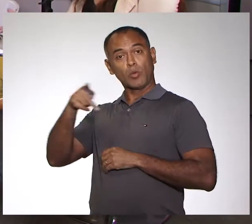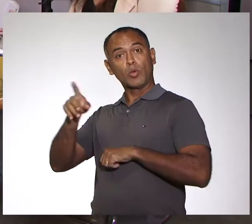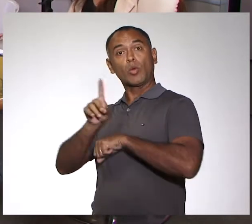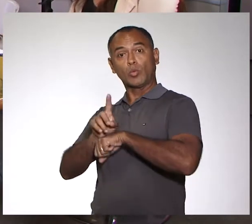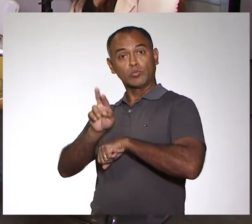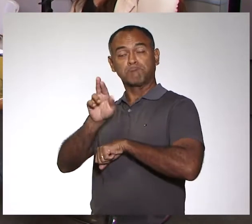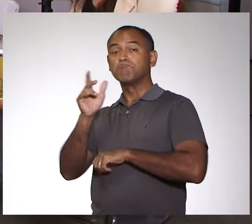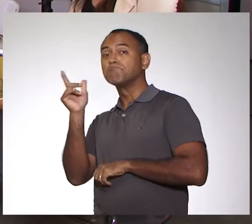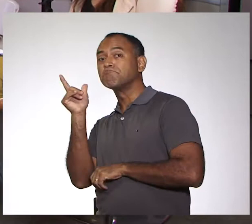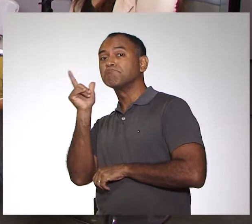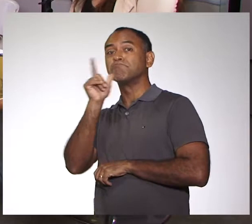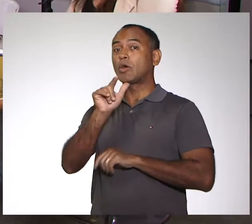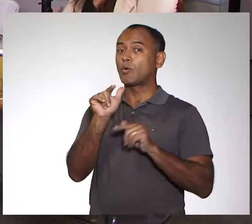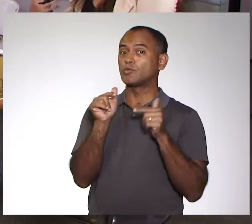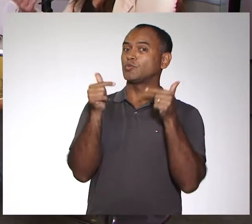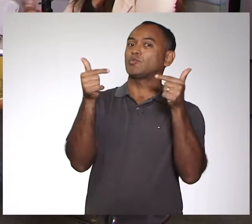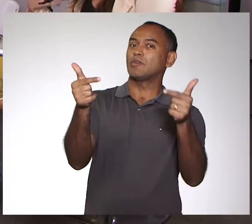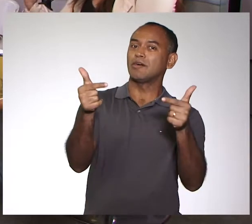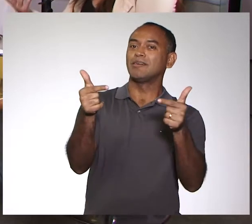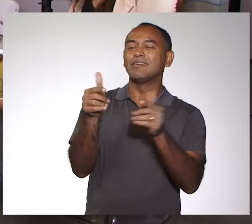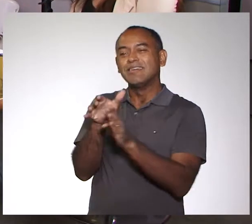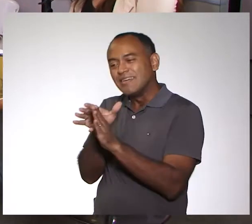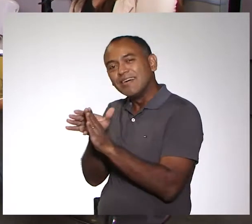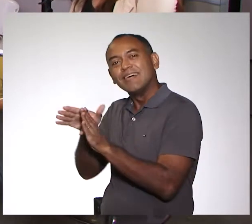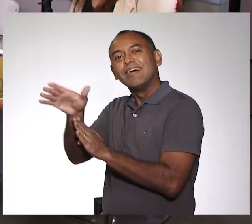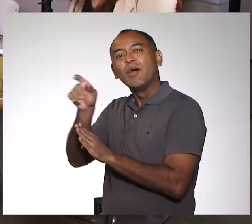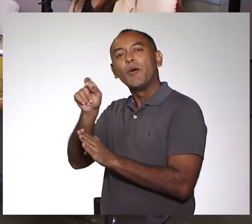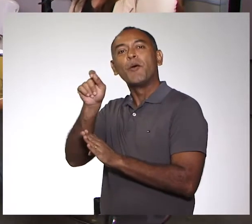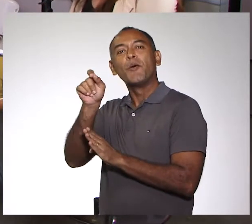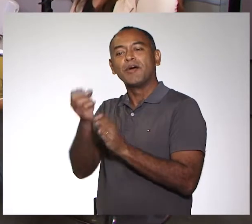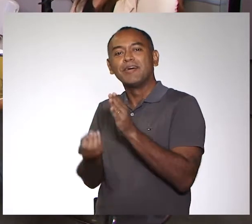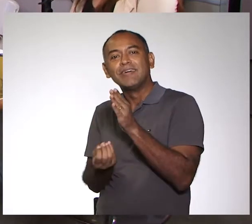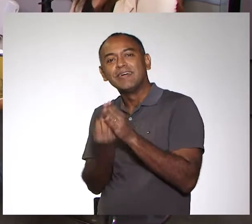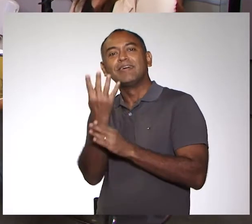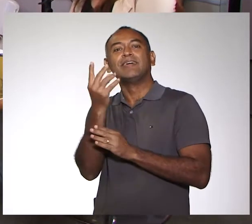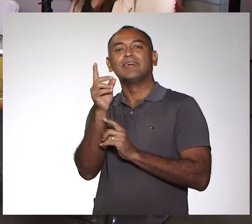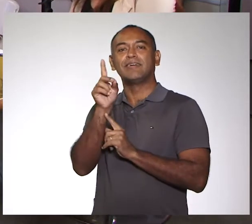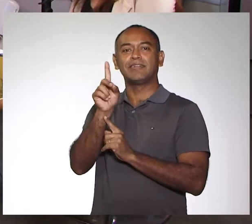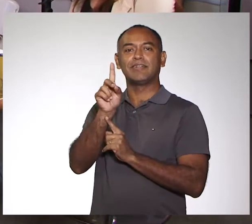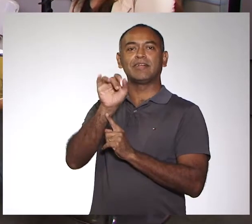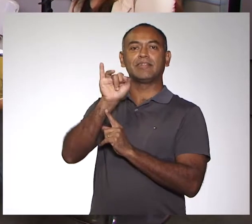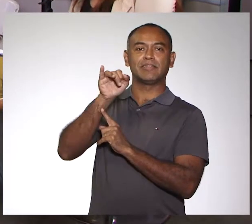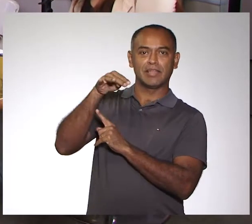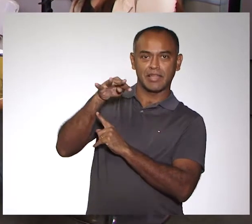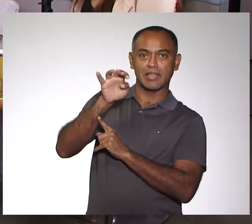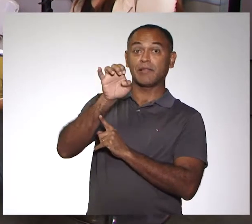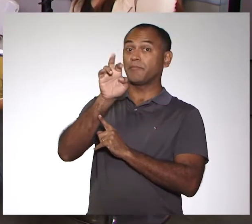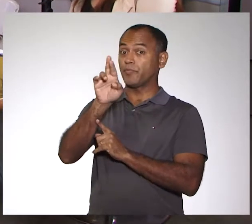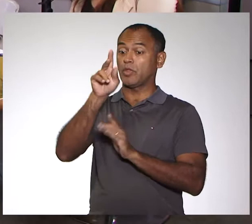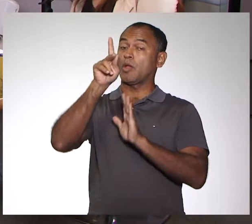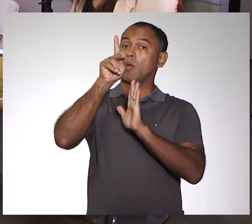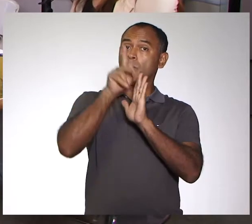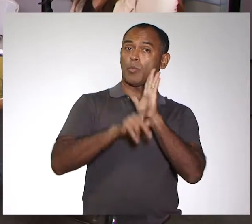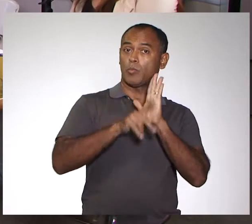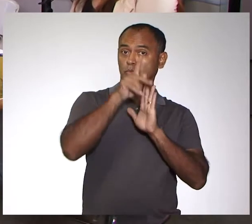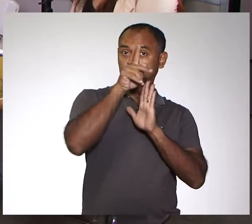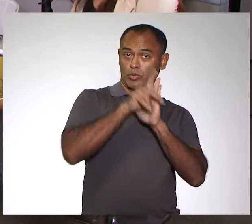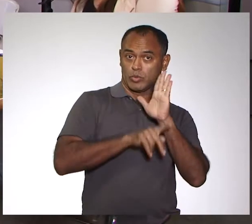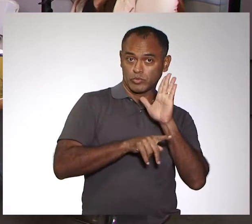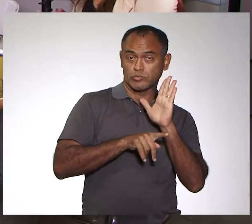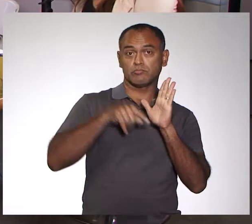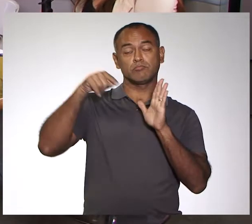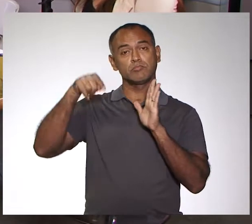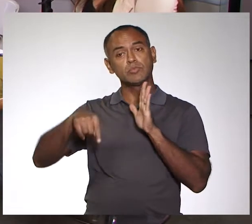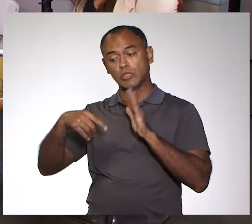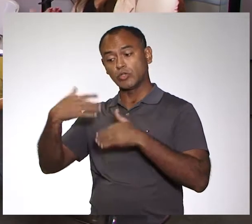para a nossa sorte, ela sugeriu essa proposta da criação do Dinter, que já era um projeto